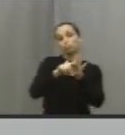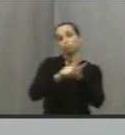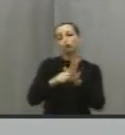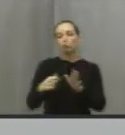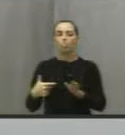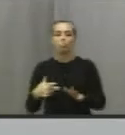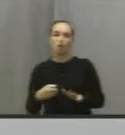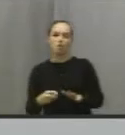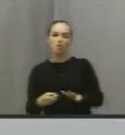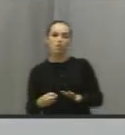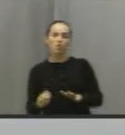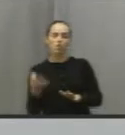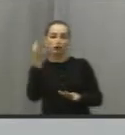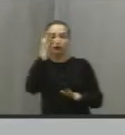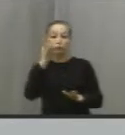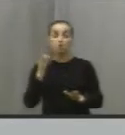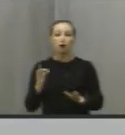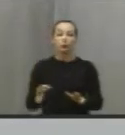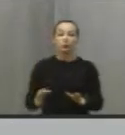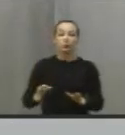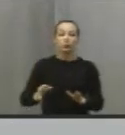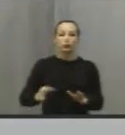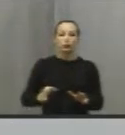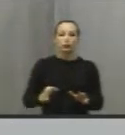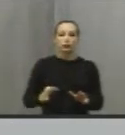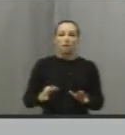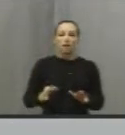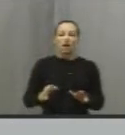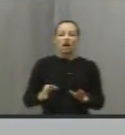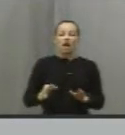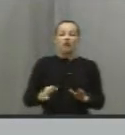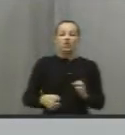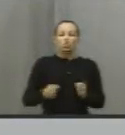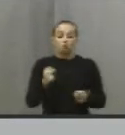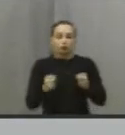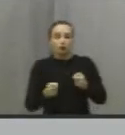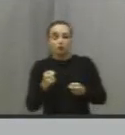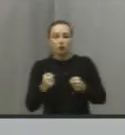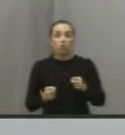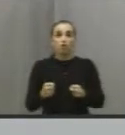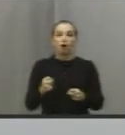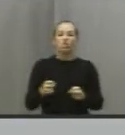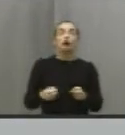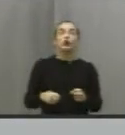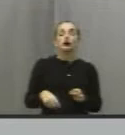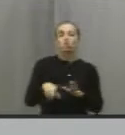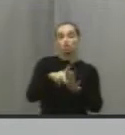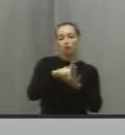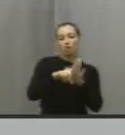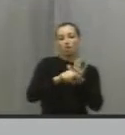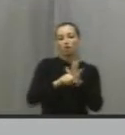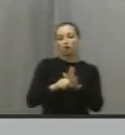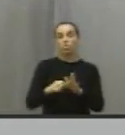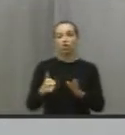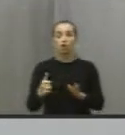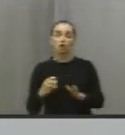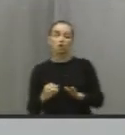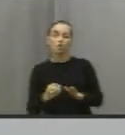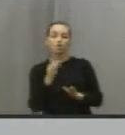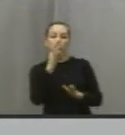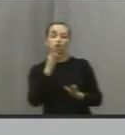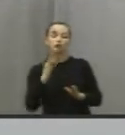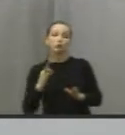% do número de acidentes com vítimas, uma redução de 40% do número de vítimas de trânsito e redução de 60% do número de vítimas